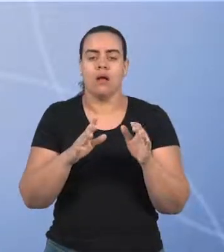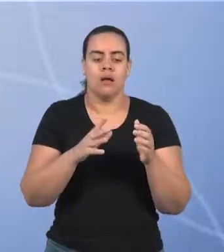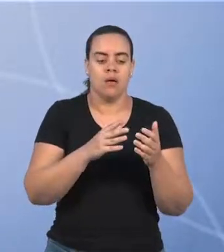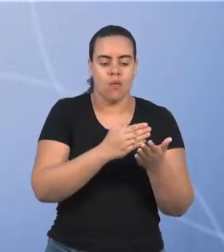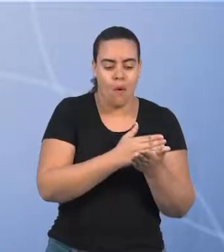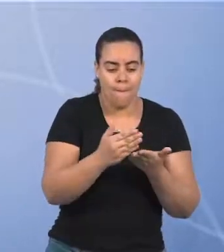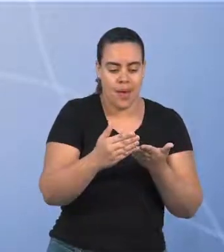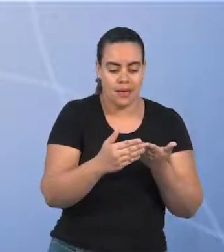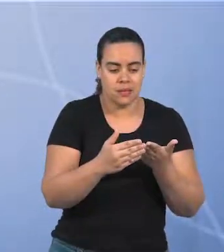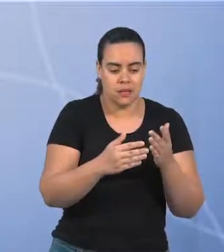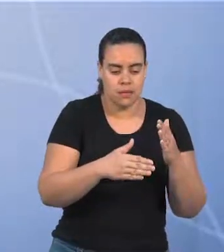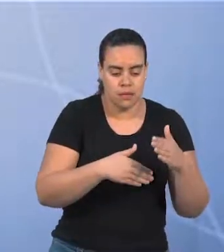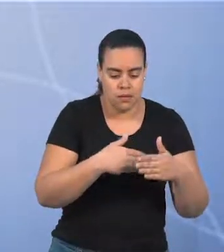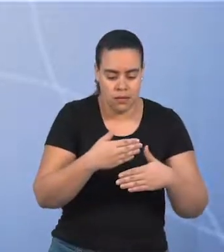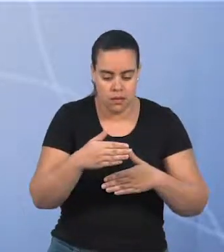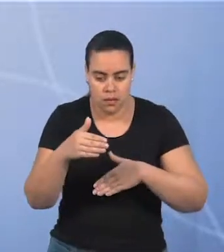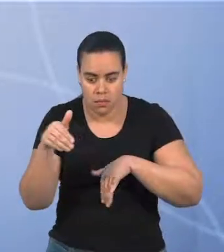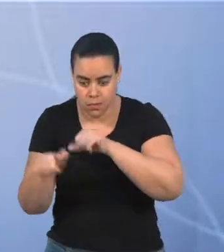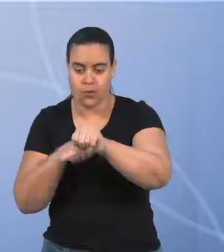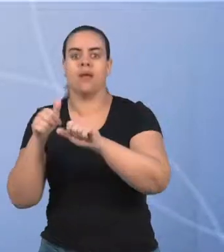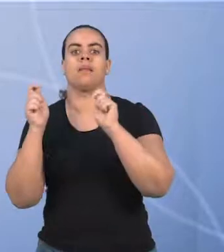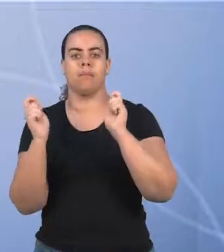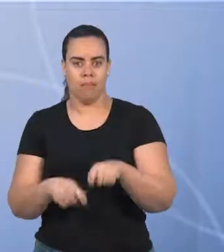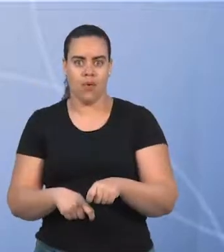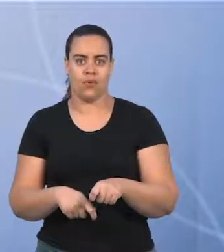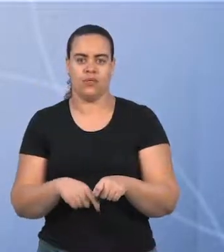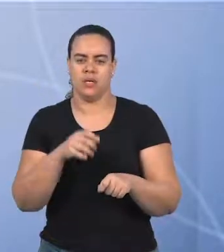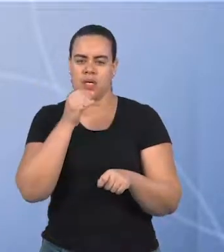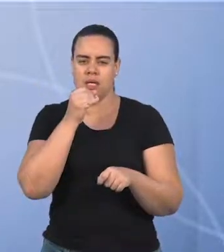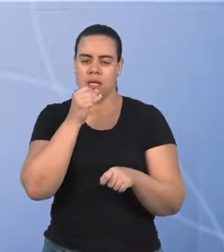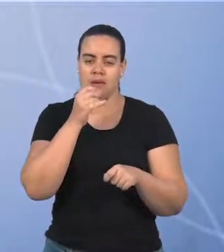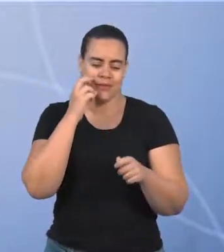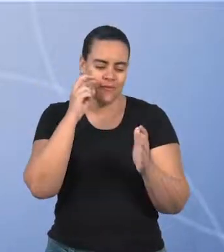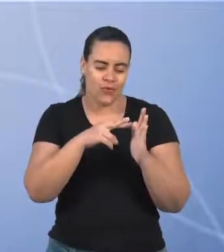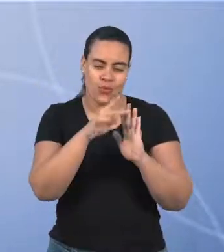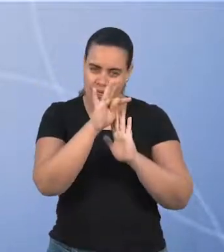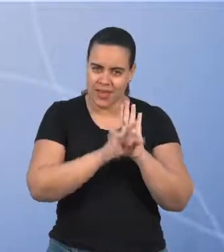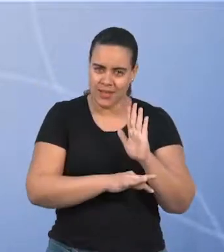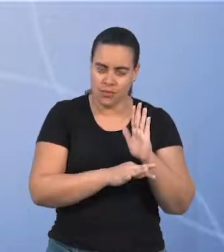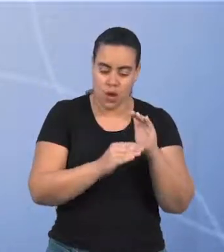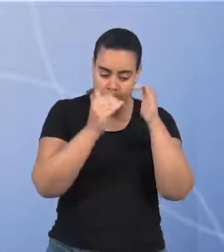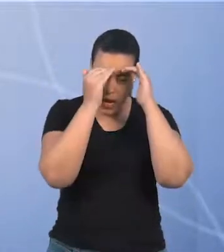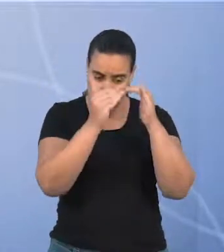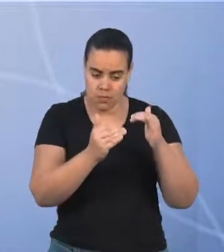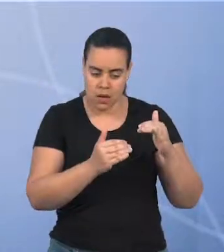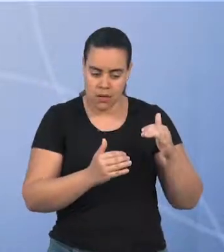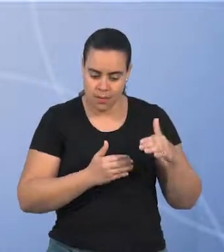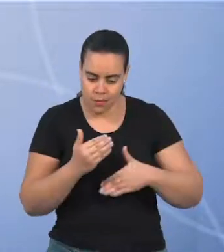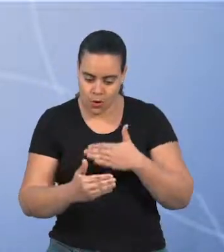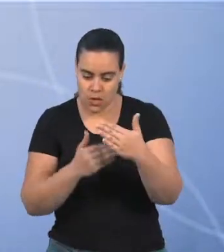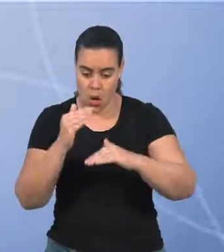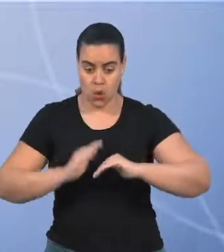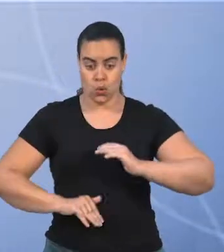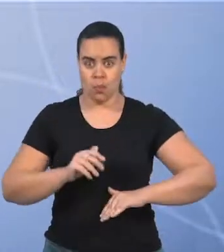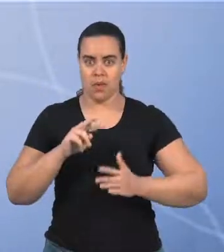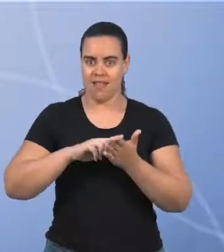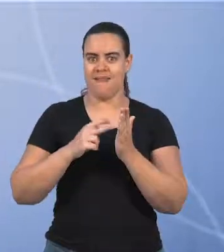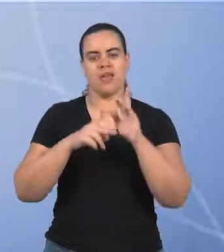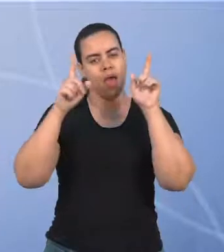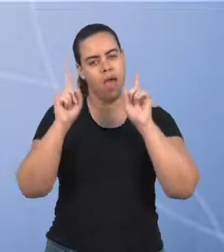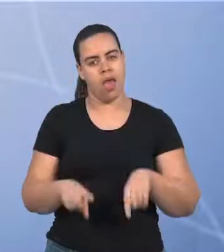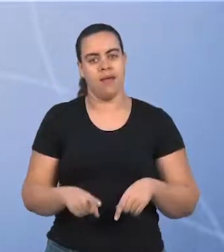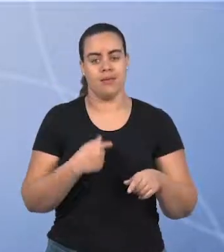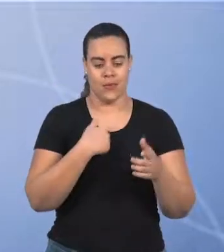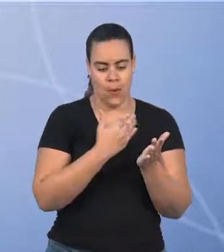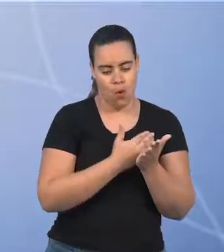tudo bem. Quando no texto didático vocês lêem sobre respeito ao processo e autonomia, é isso que estamos falando. A ideia inicial nem